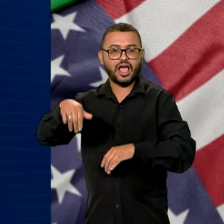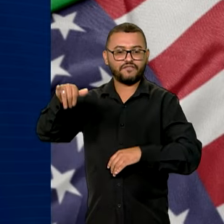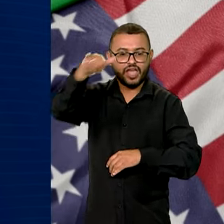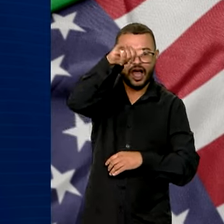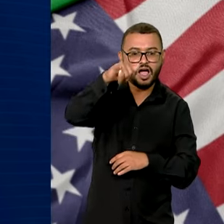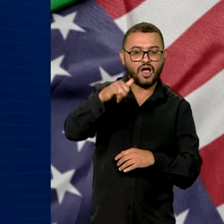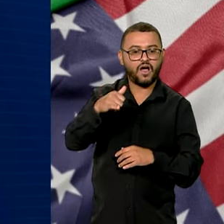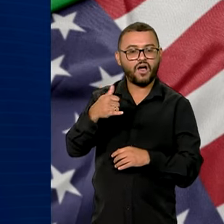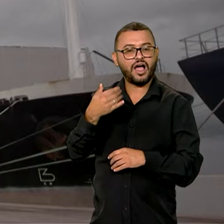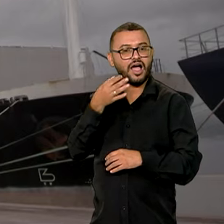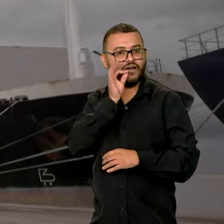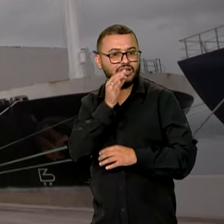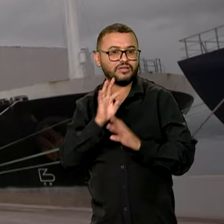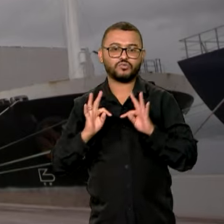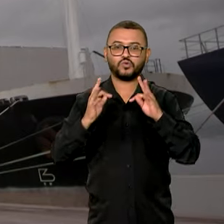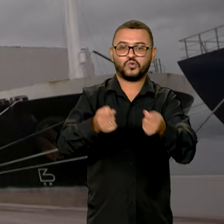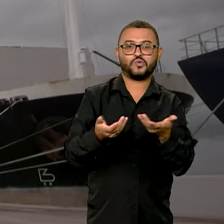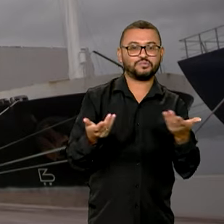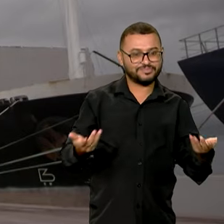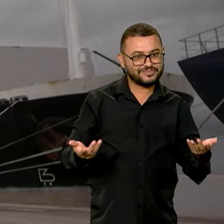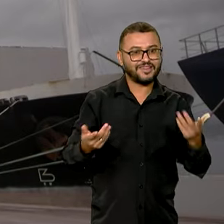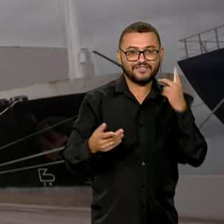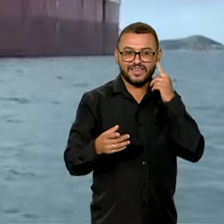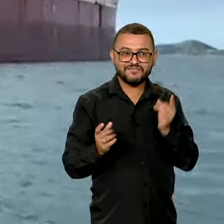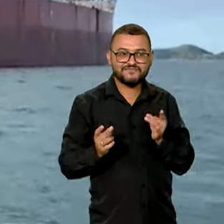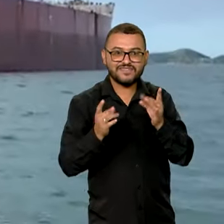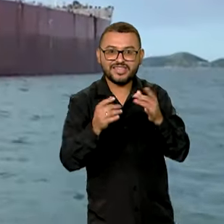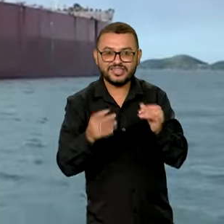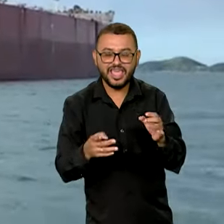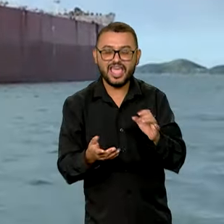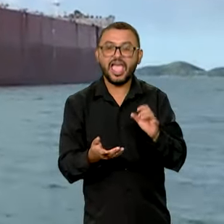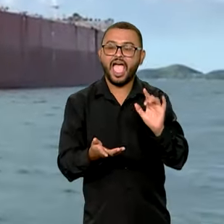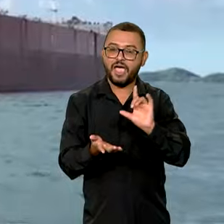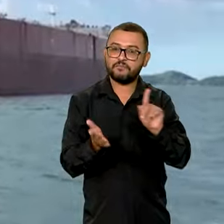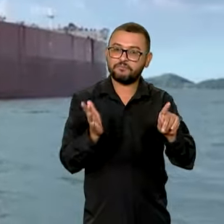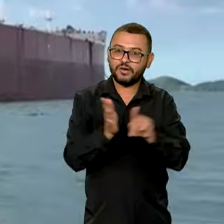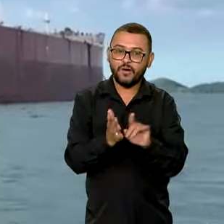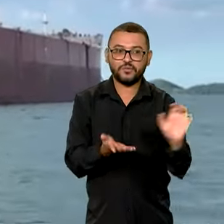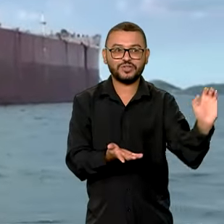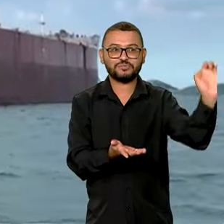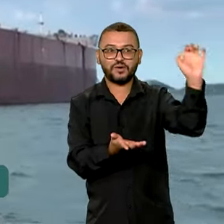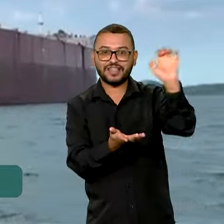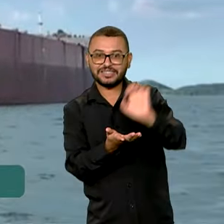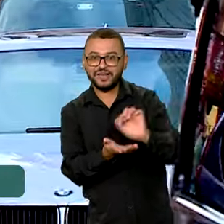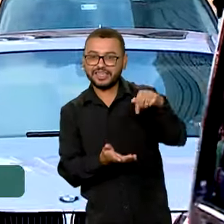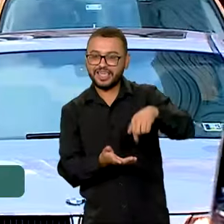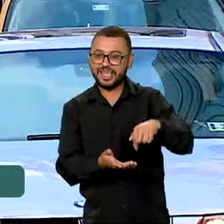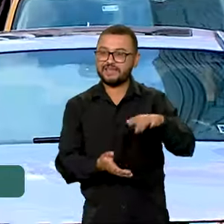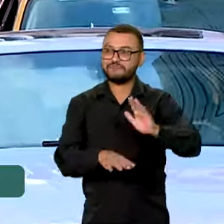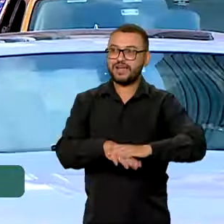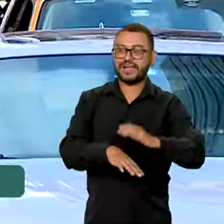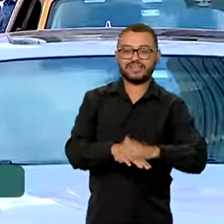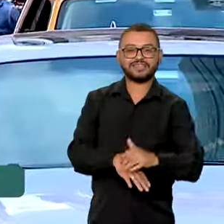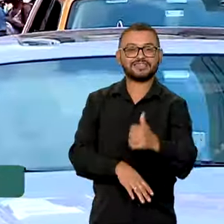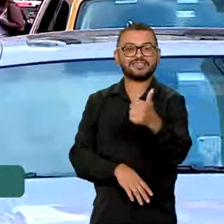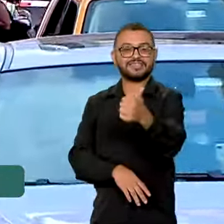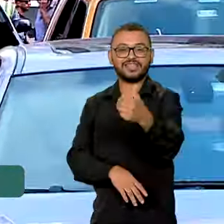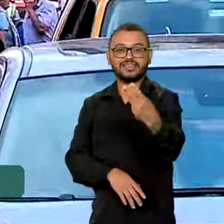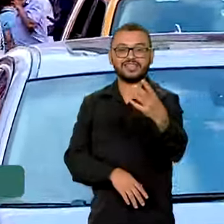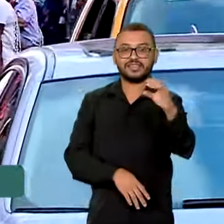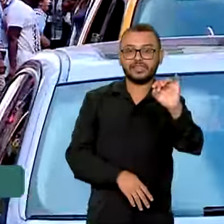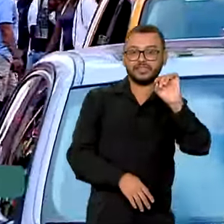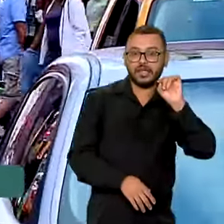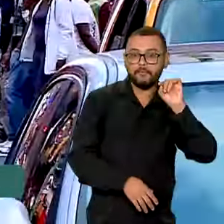e celulose. As exportações dos Estados Unidos para o Brasil sustentam quase 130 mil